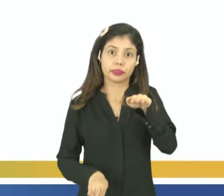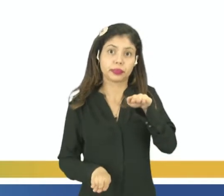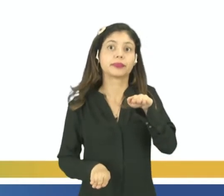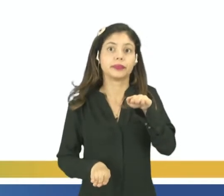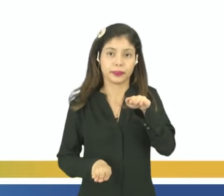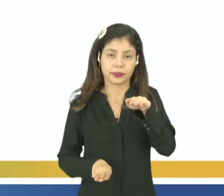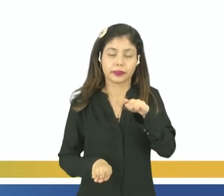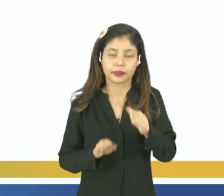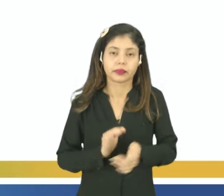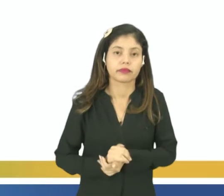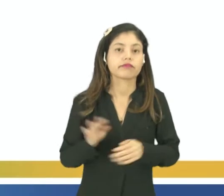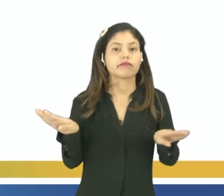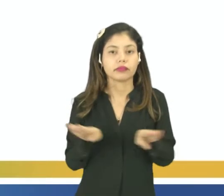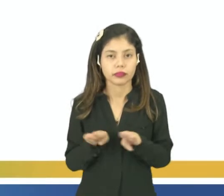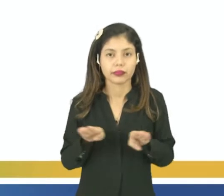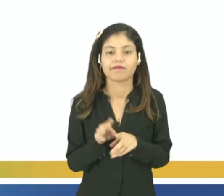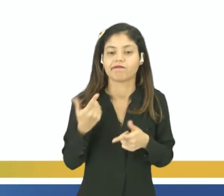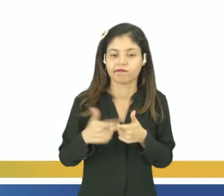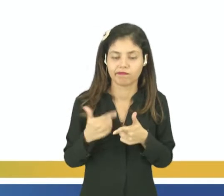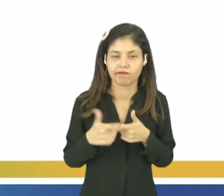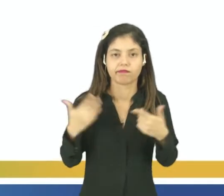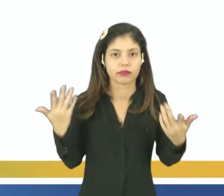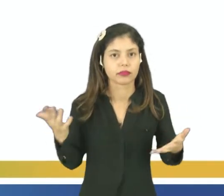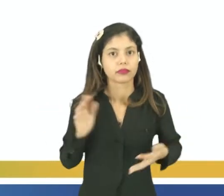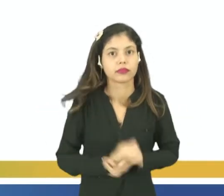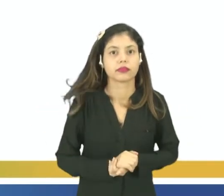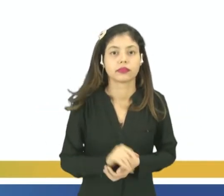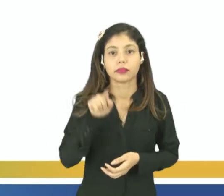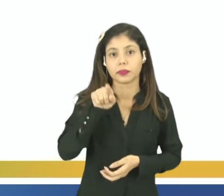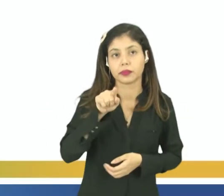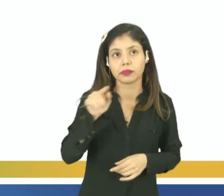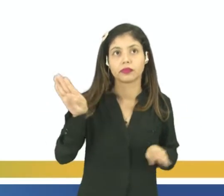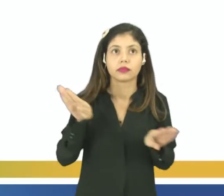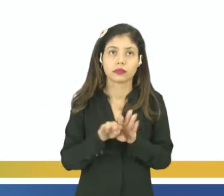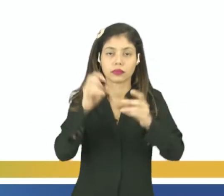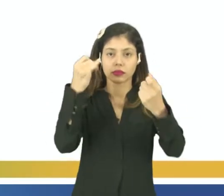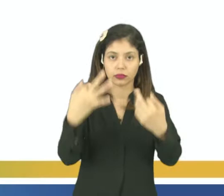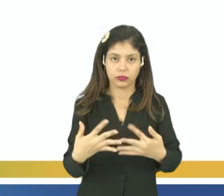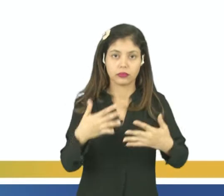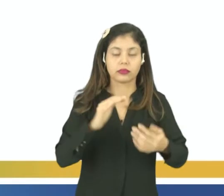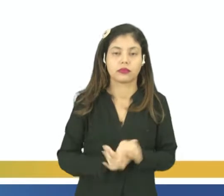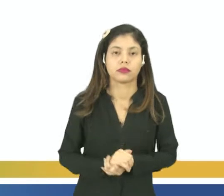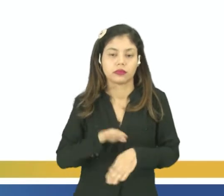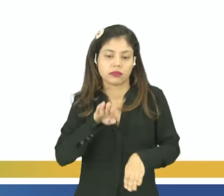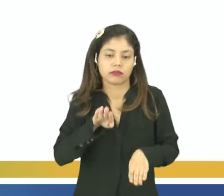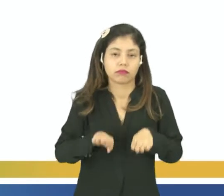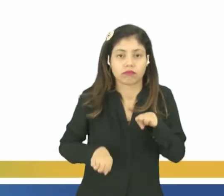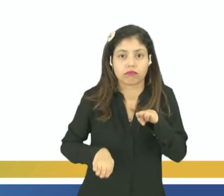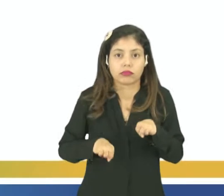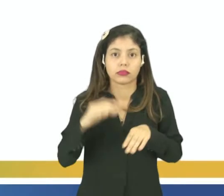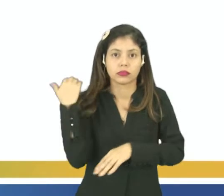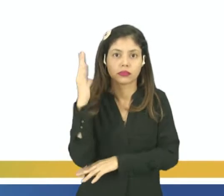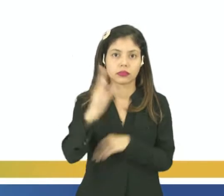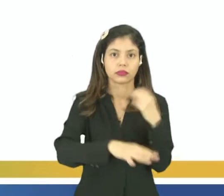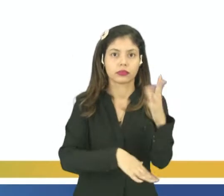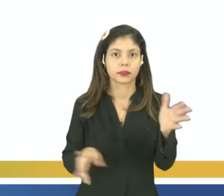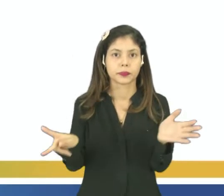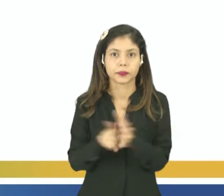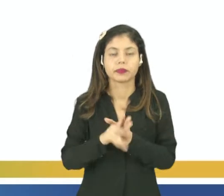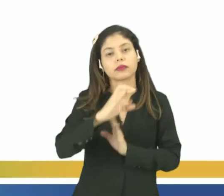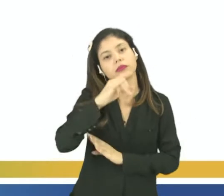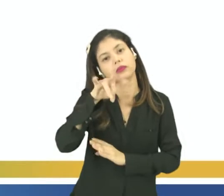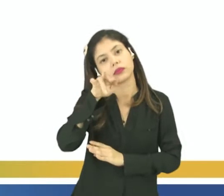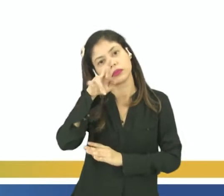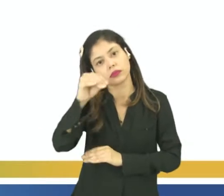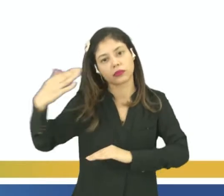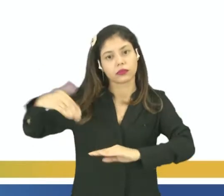elevadas, o que também vai ser um problema. E aí a gente tem definição do equilíbrio ambiental ou equilíbrio ecológico, que